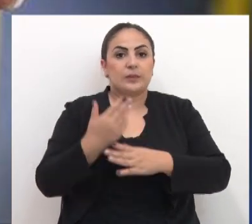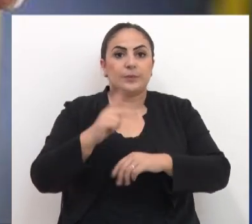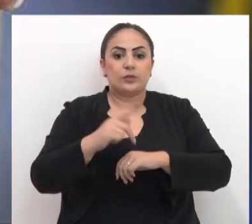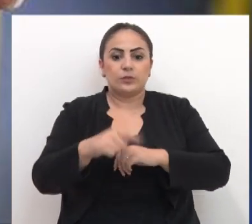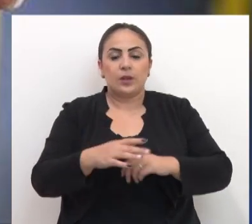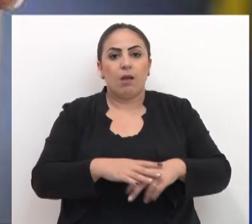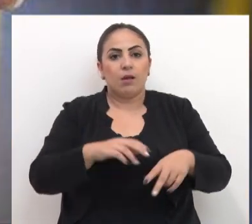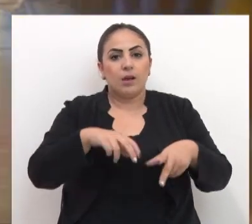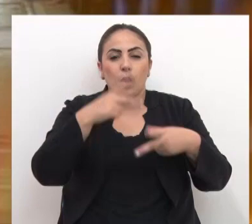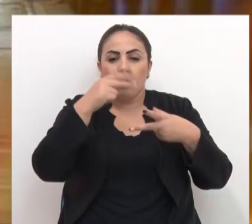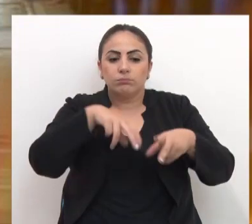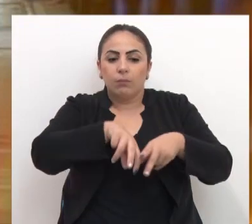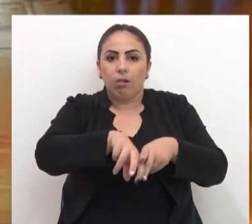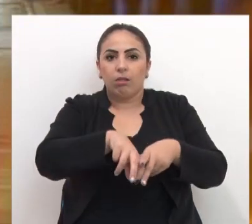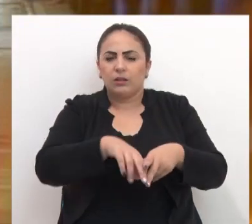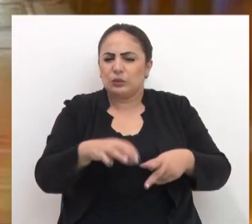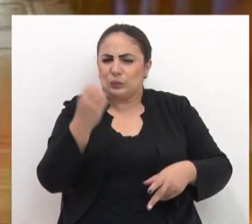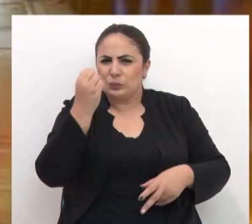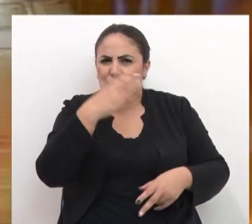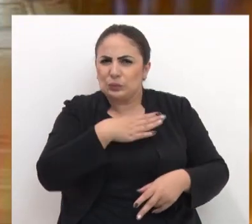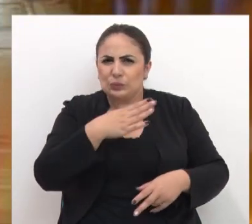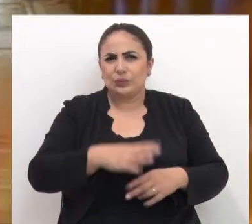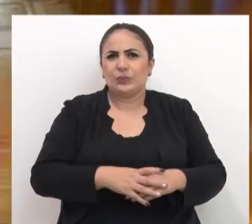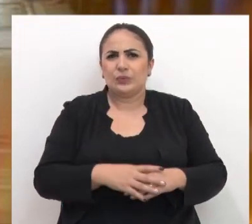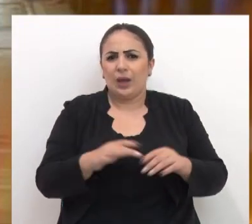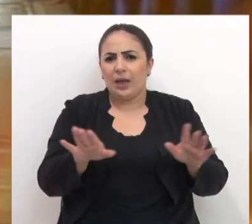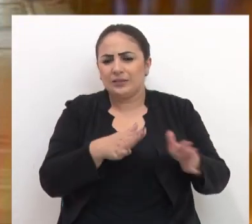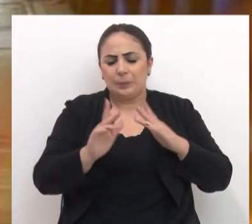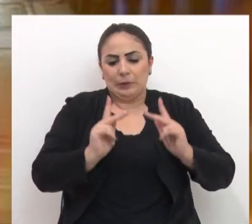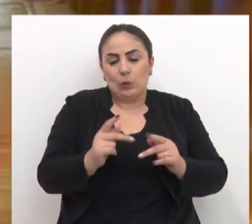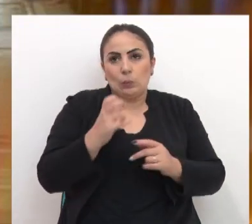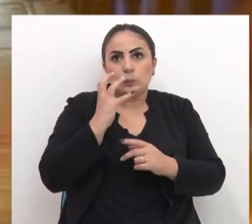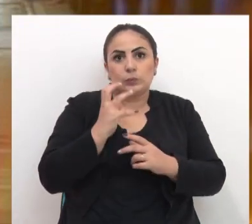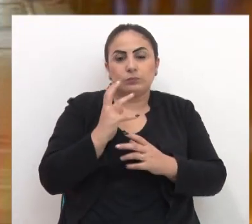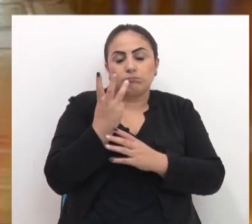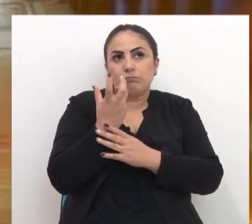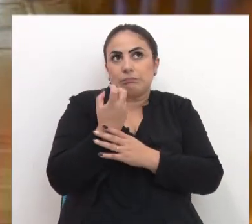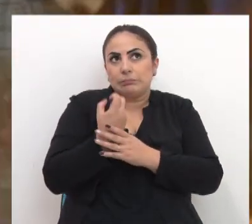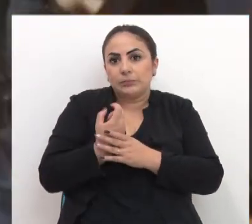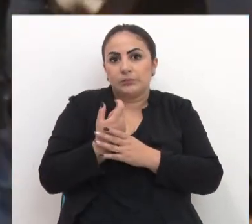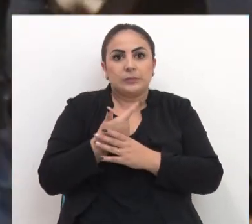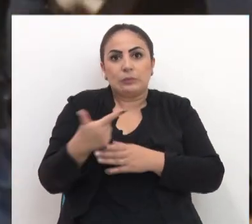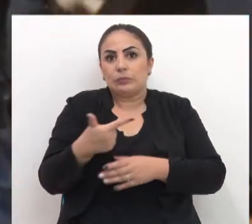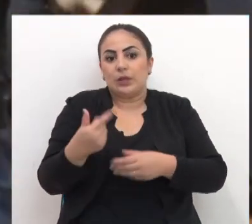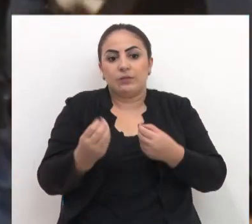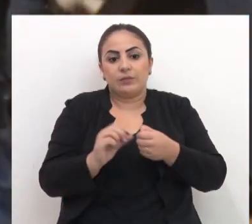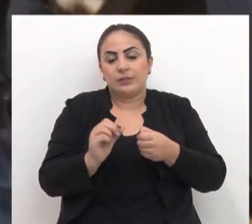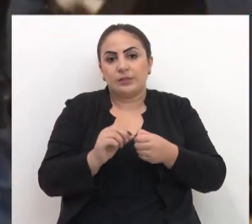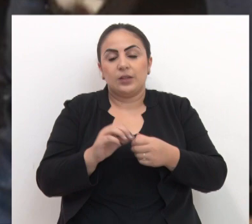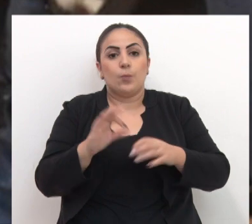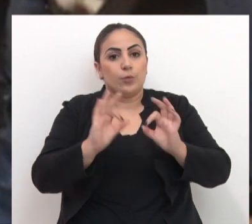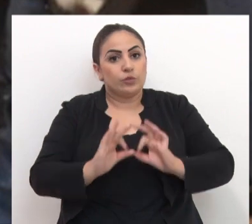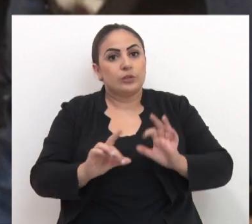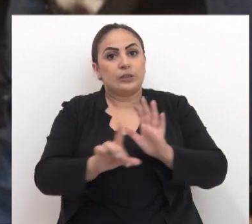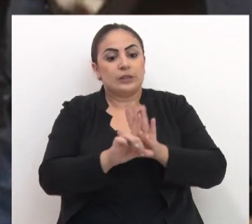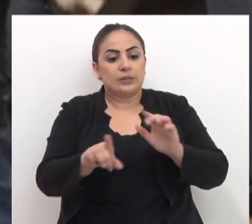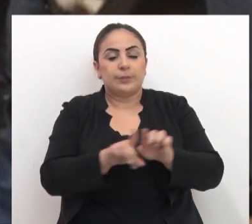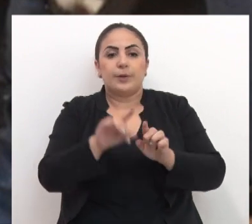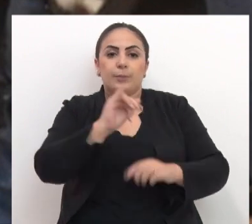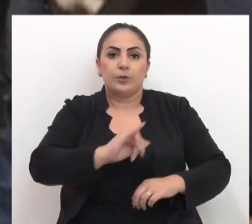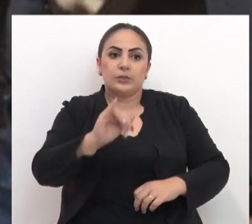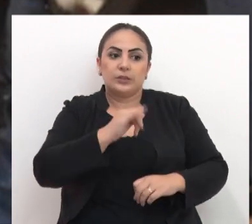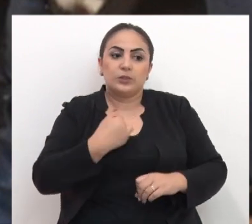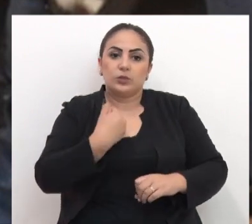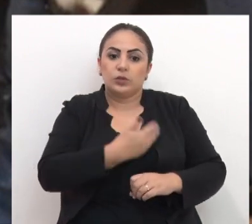ali se espregando nojentamente, né? E as pessoas muitas vezes aquadas não têm o que fazer. Então esse projeto de lei também vai ser